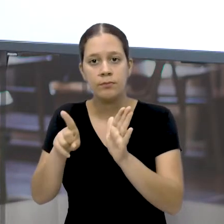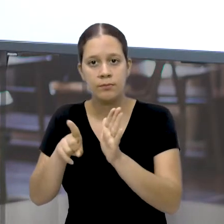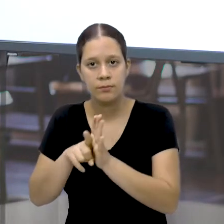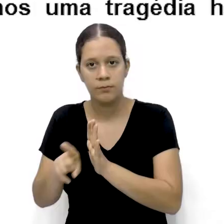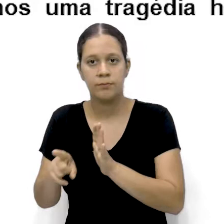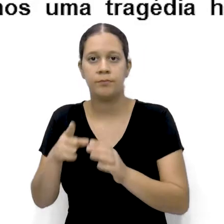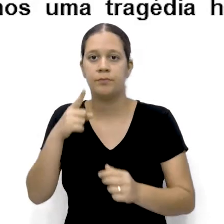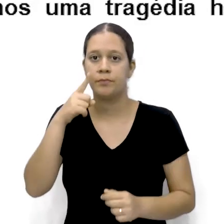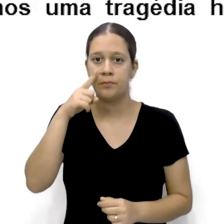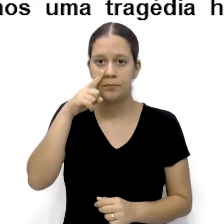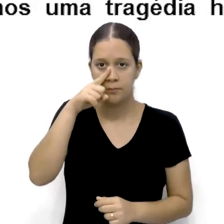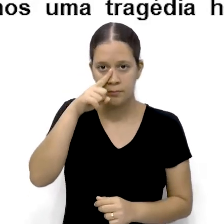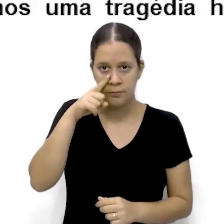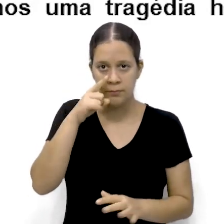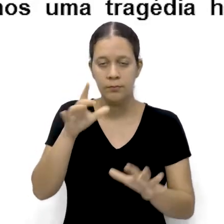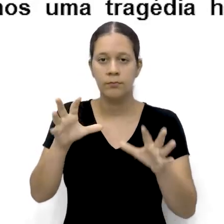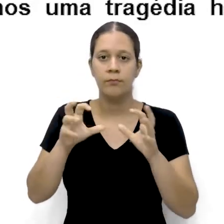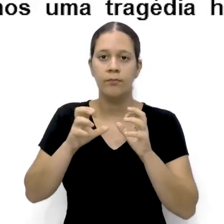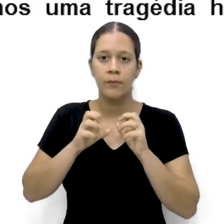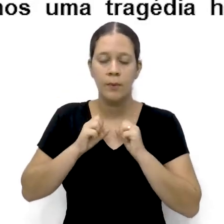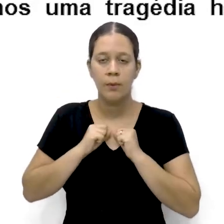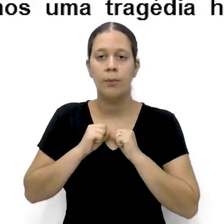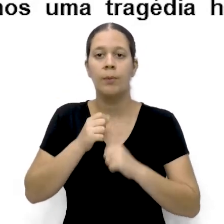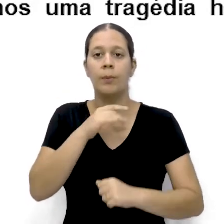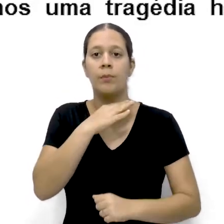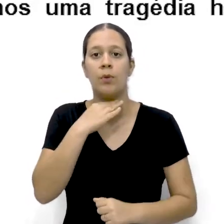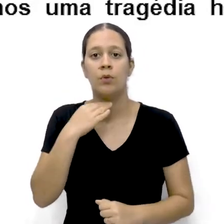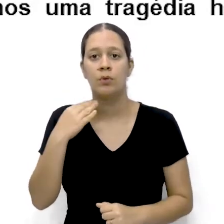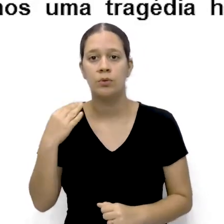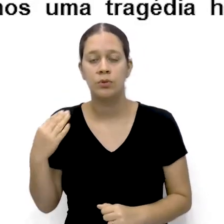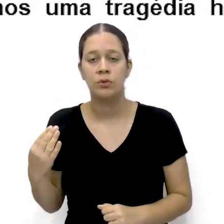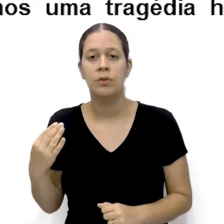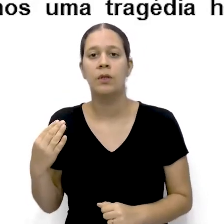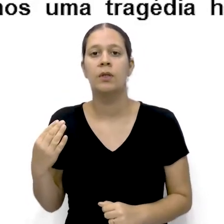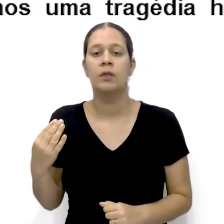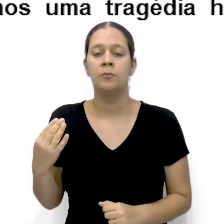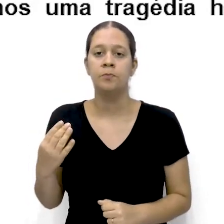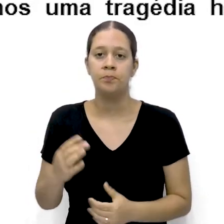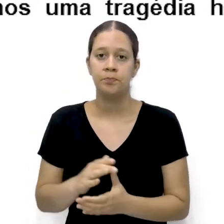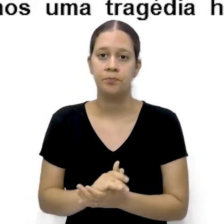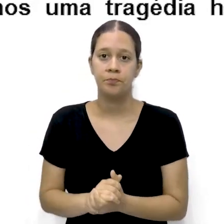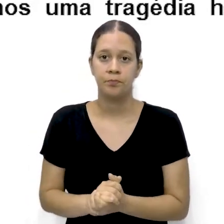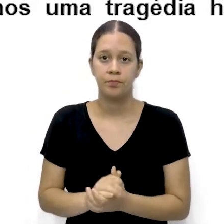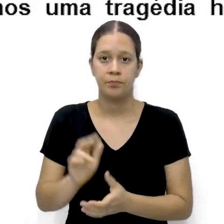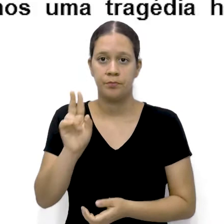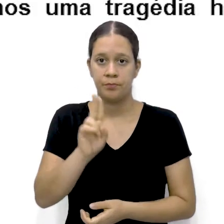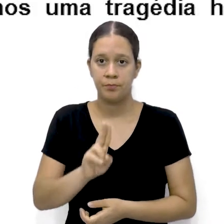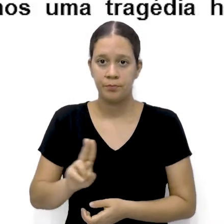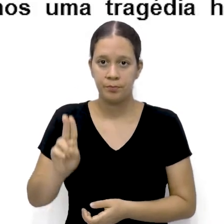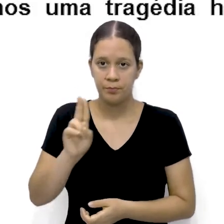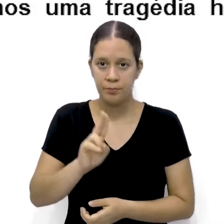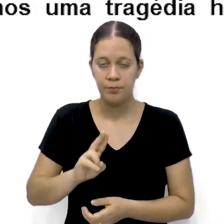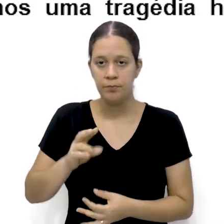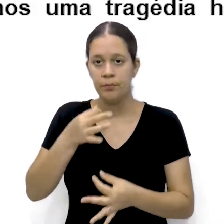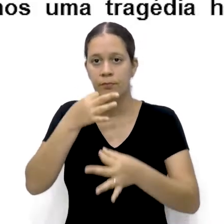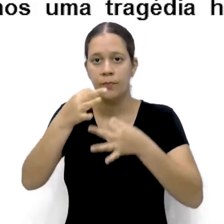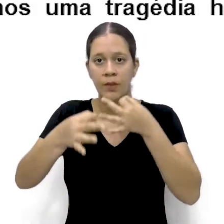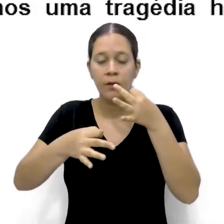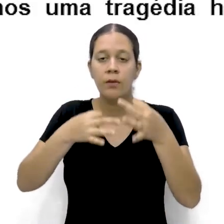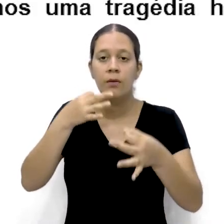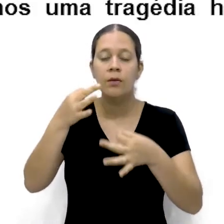contaminação Mortes Gastos Com todos os materiais De segurança Usa um argumento De impacto